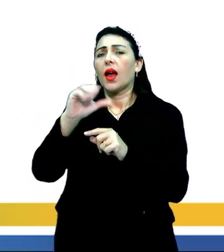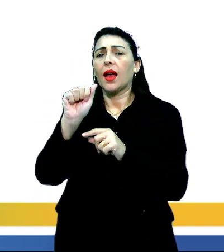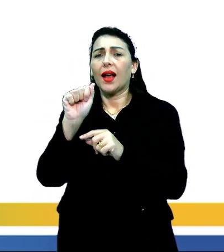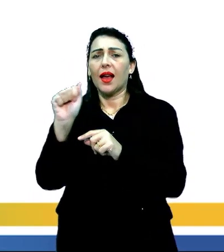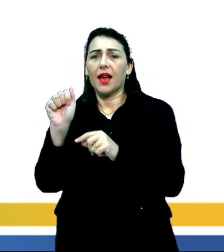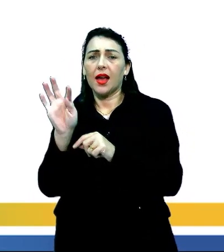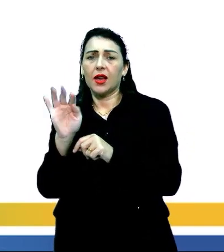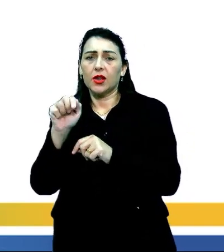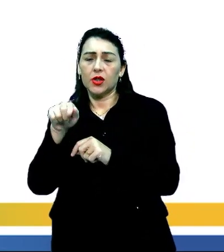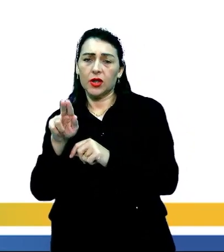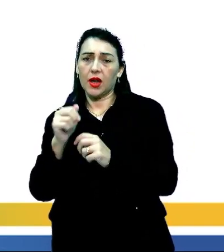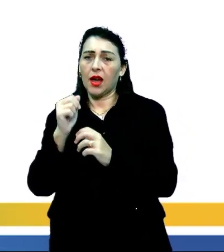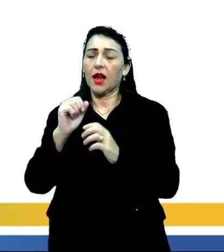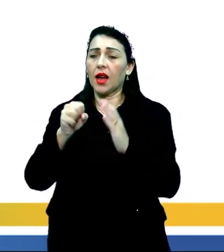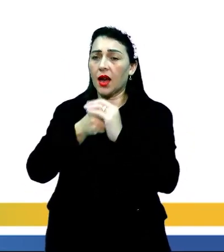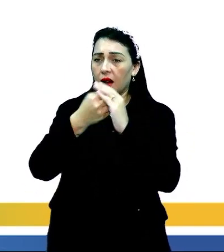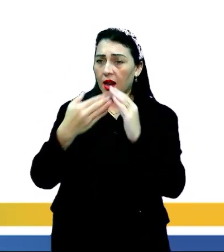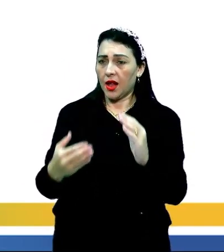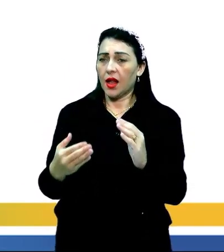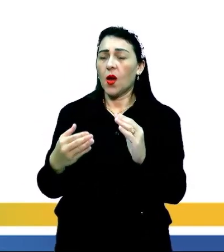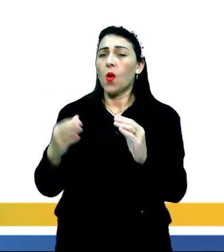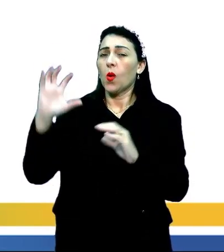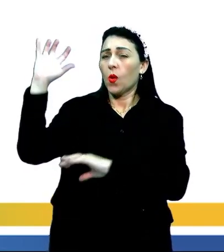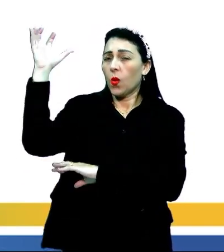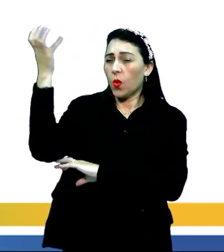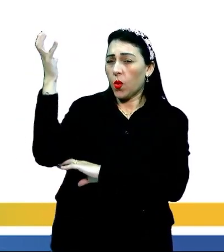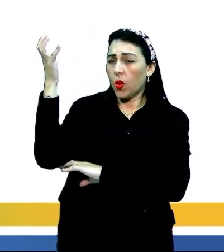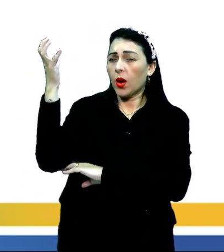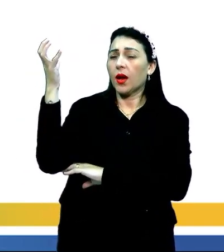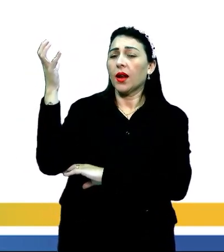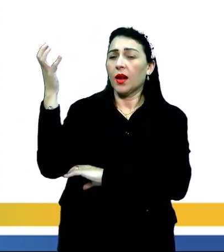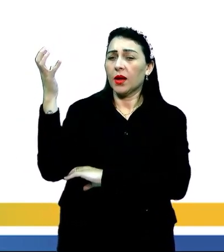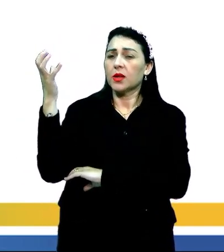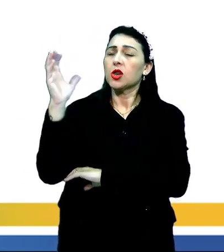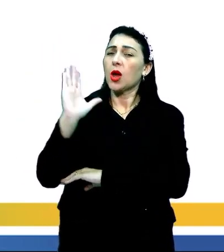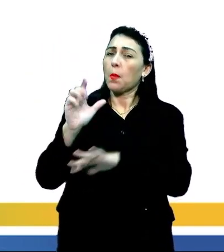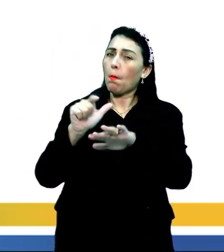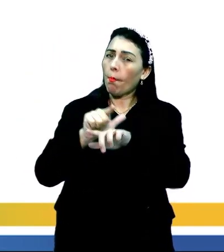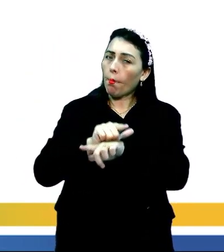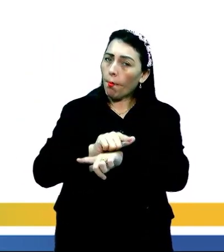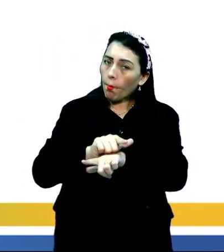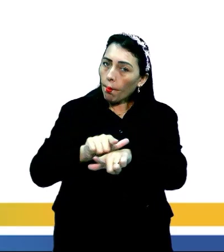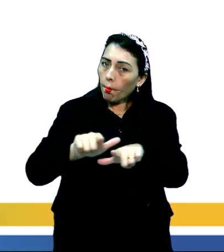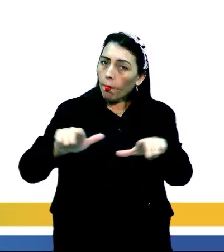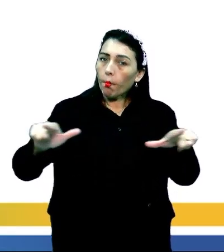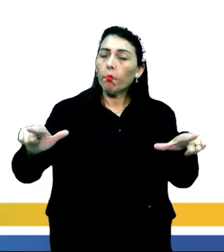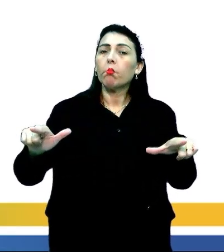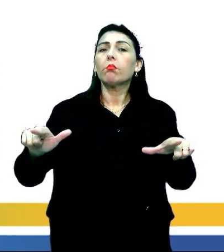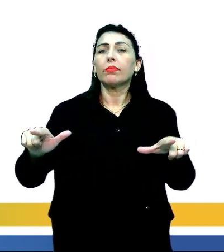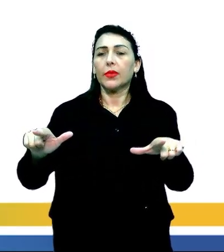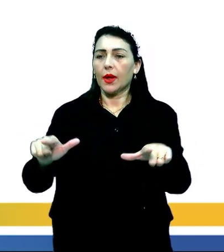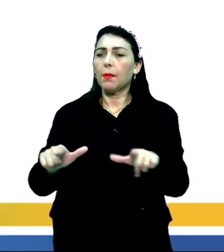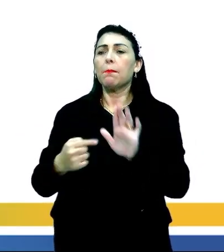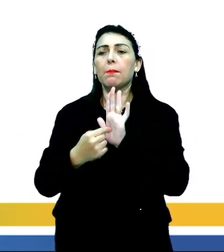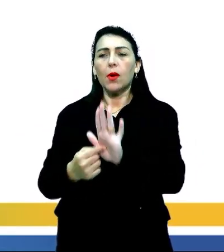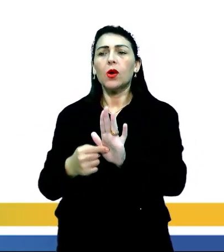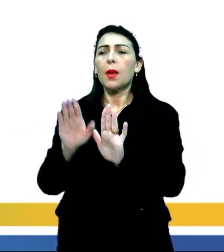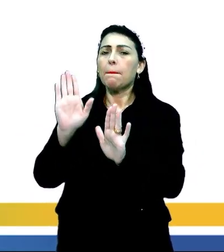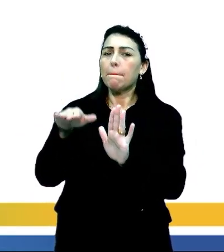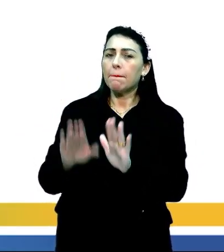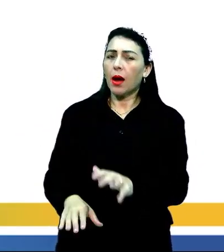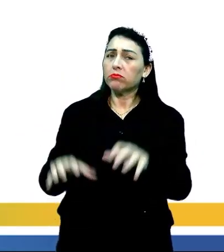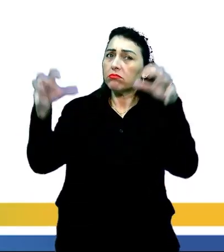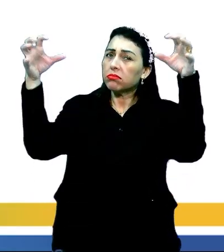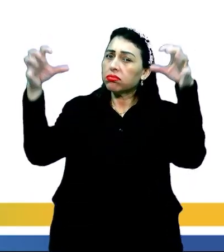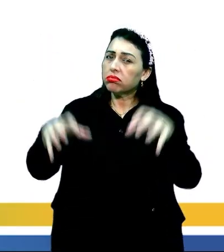caatinga? Caracteriza-se pelo clima semiárido, então aqui a gente já tem uma mudança do clima, ele apresenta aí baixo